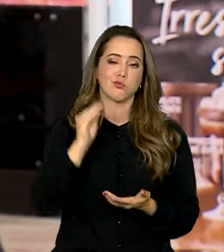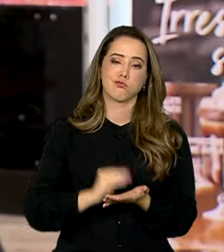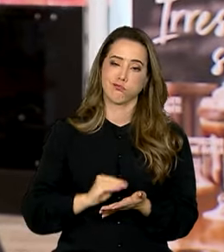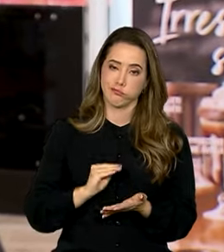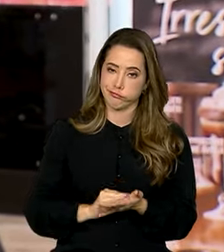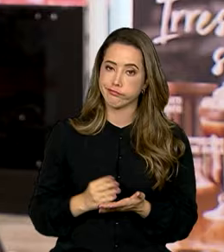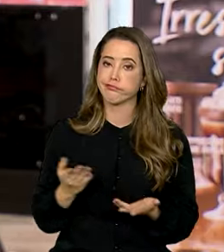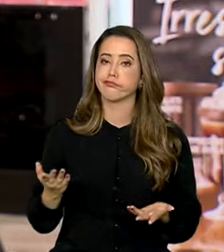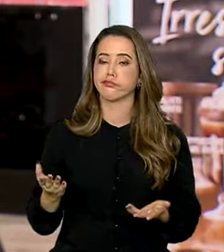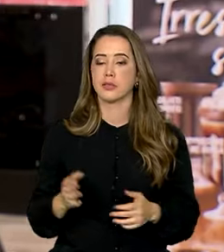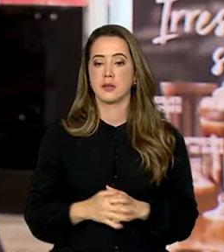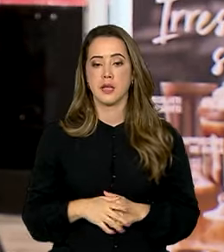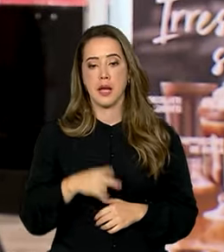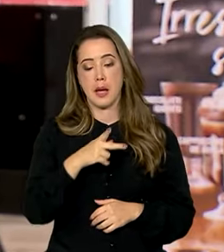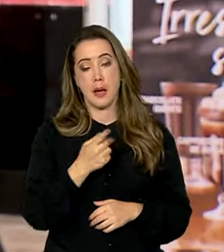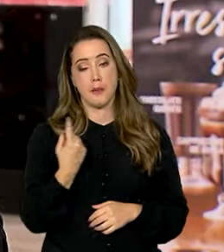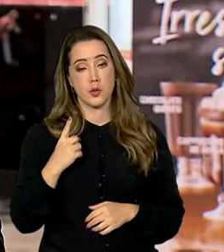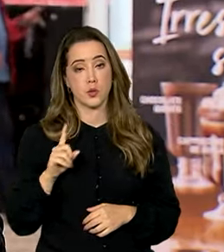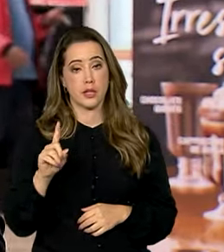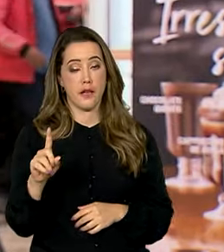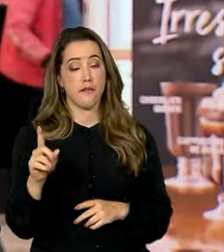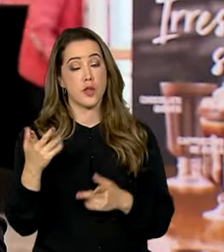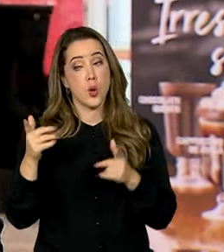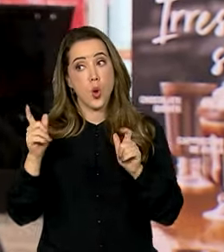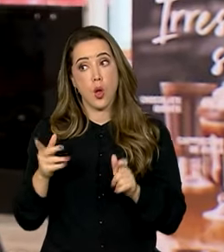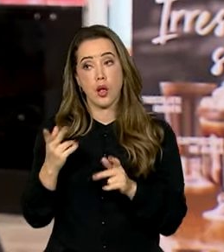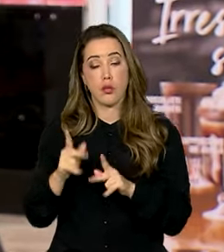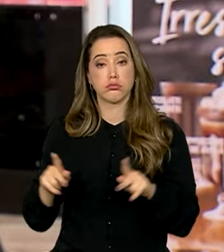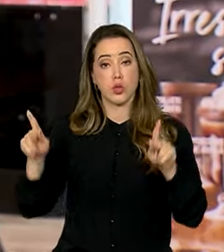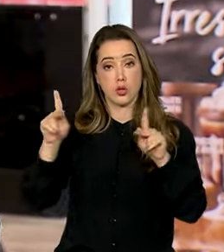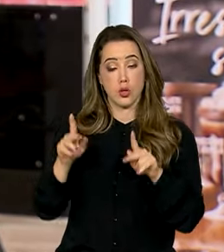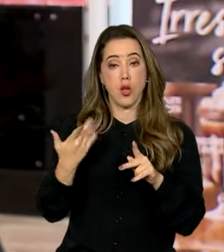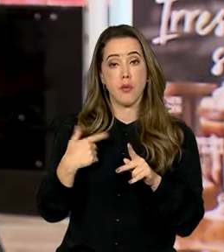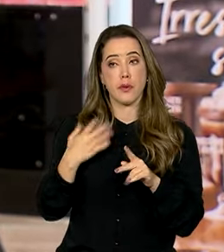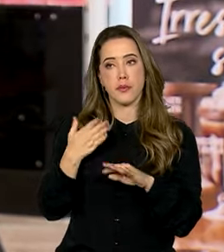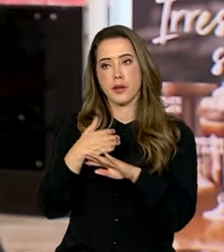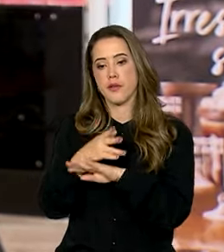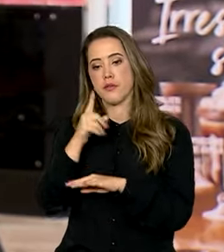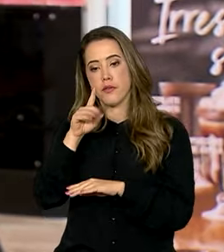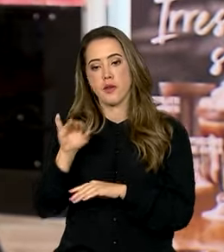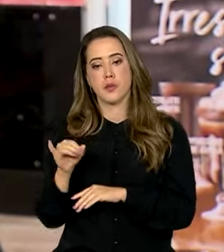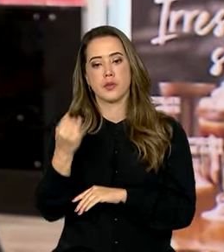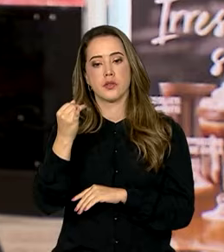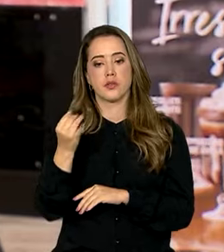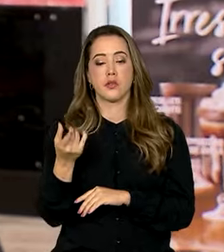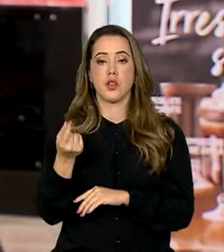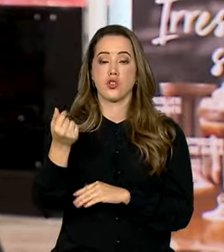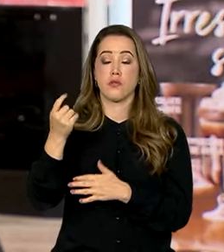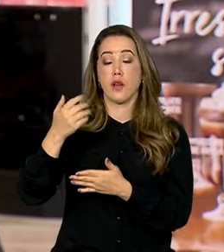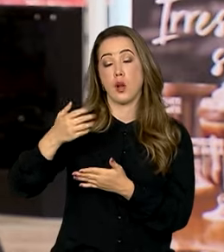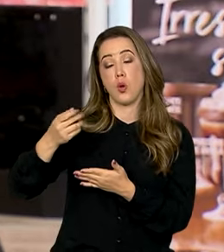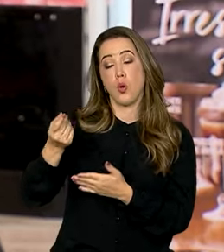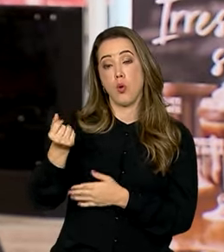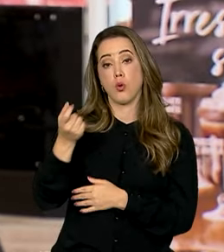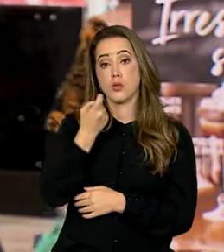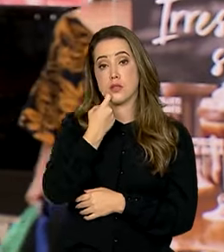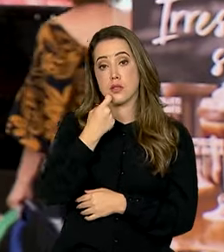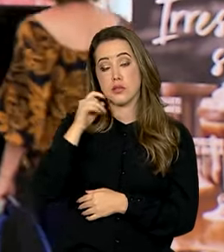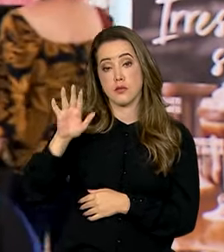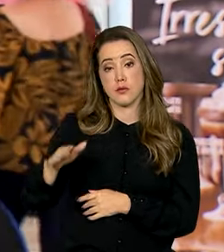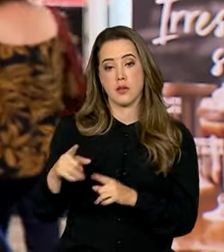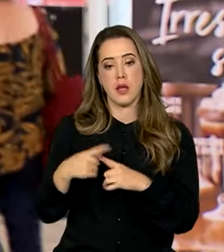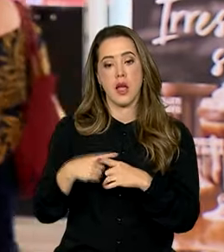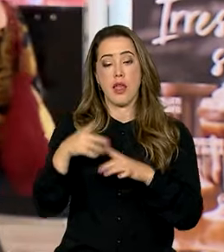consumidor que prefere vir ao shopping e aproveitar as promoções da Black Friday deve ficar atento na hora de pagar com o cartão. É sempre